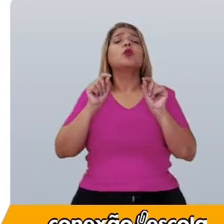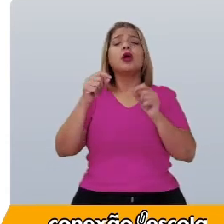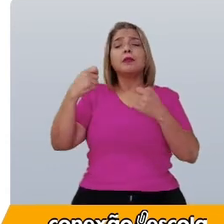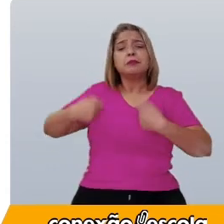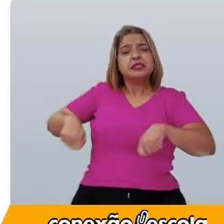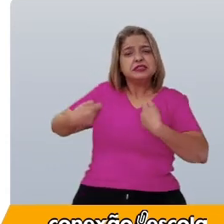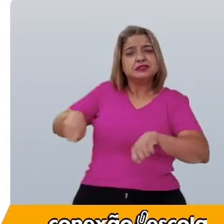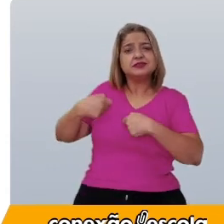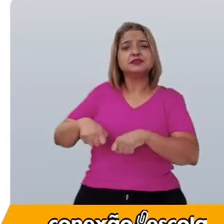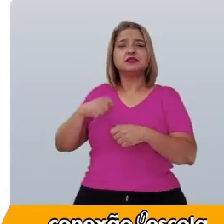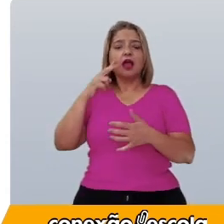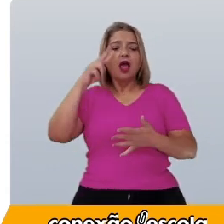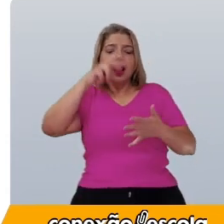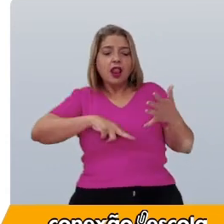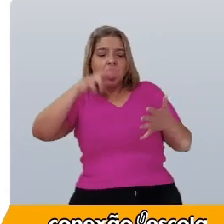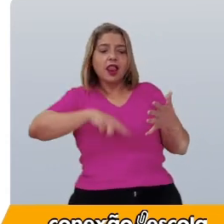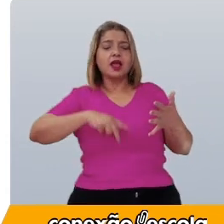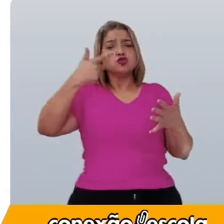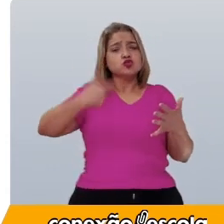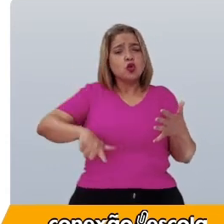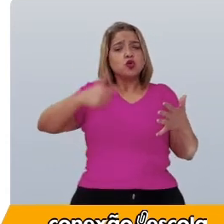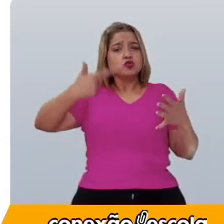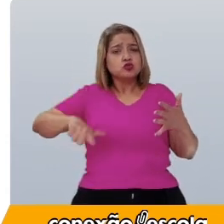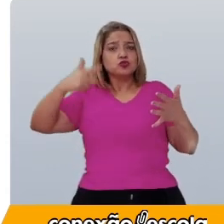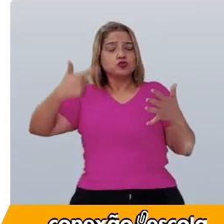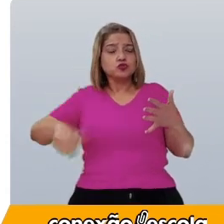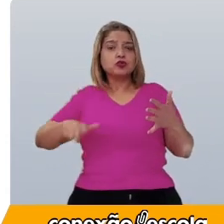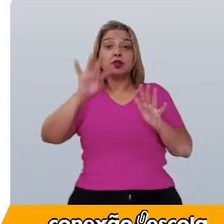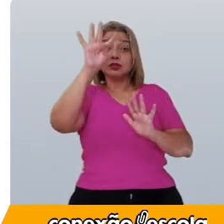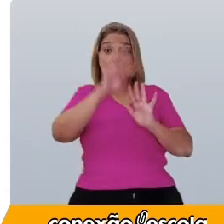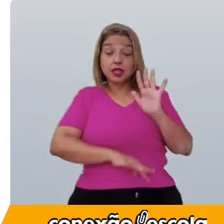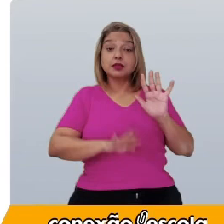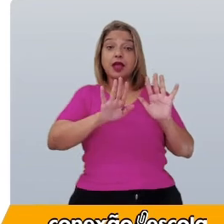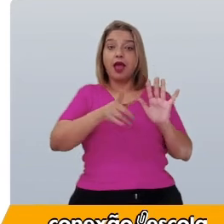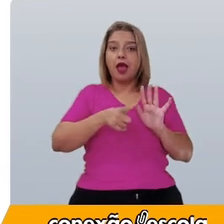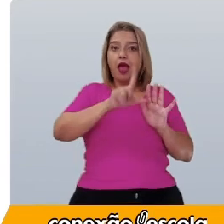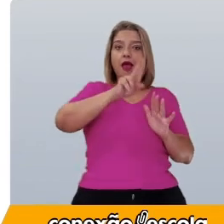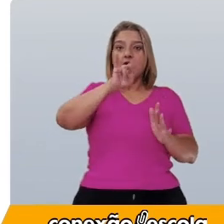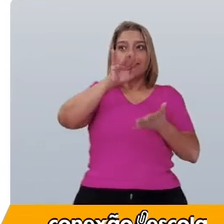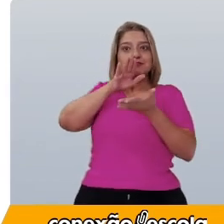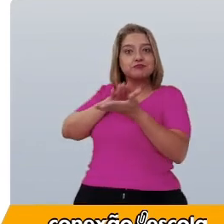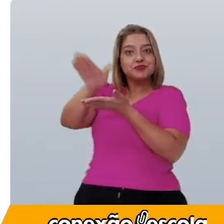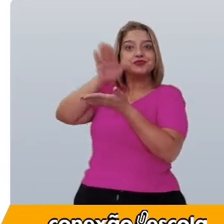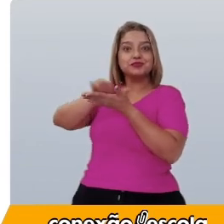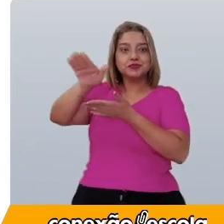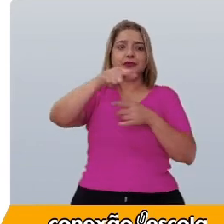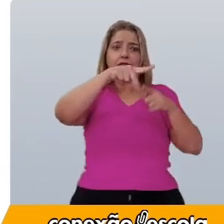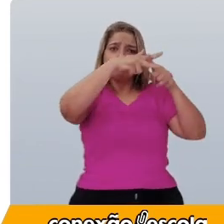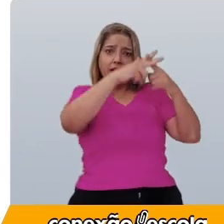revisar, reler o próprio texto antes de uma publicação.